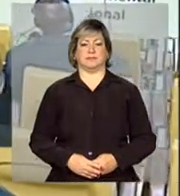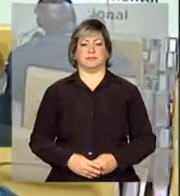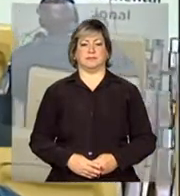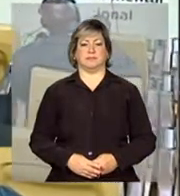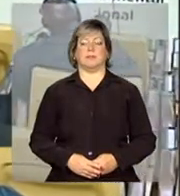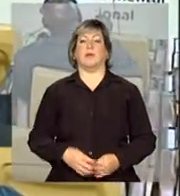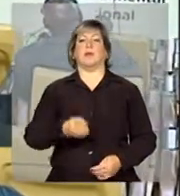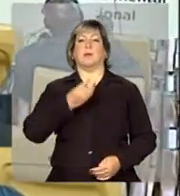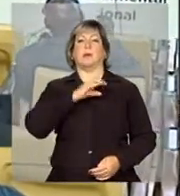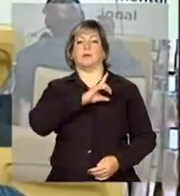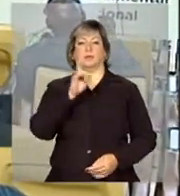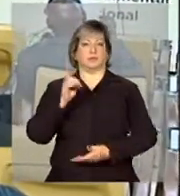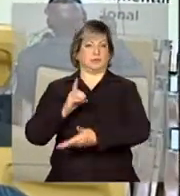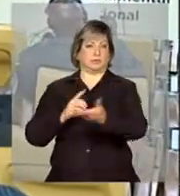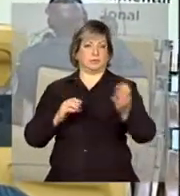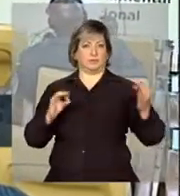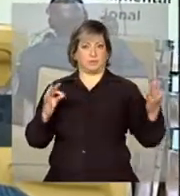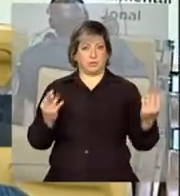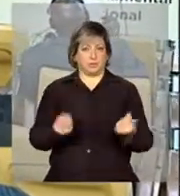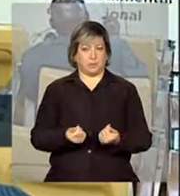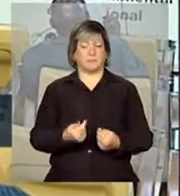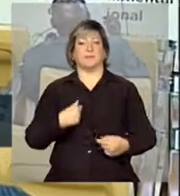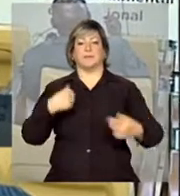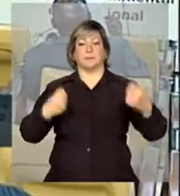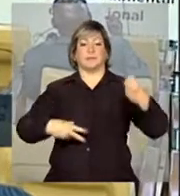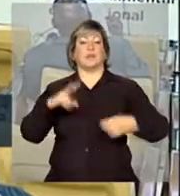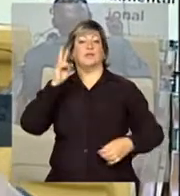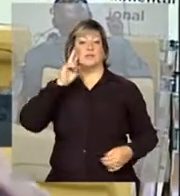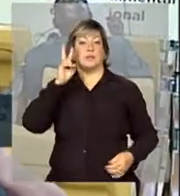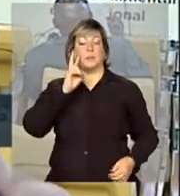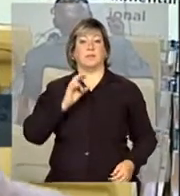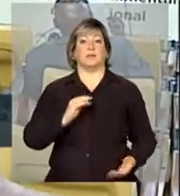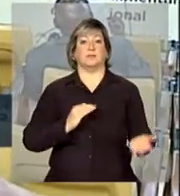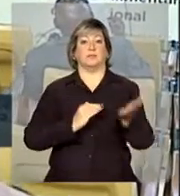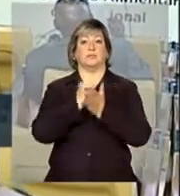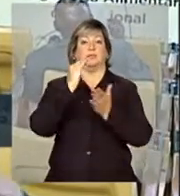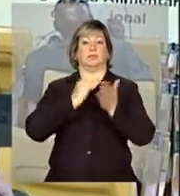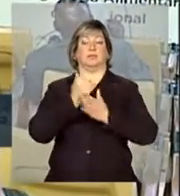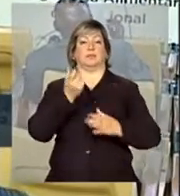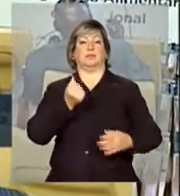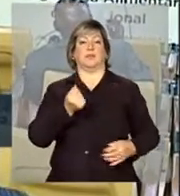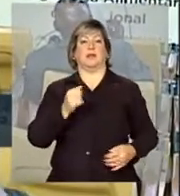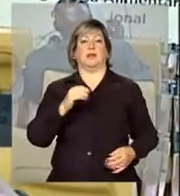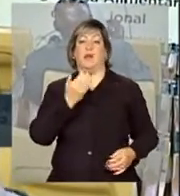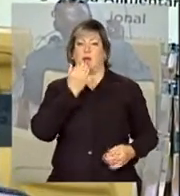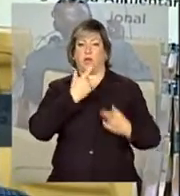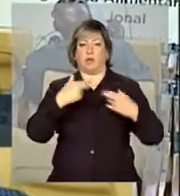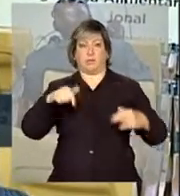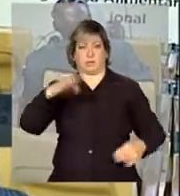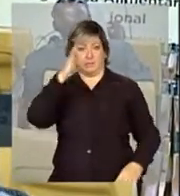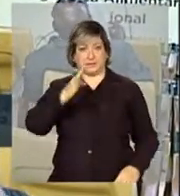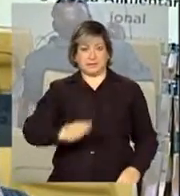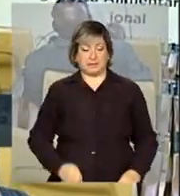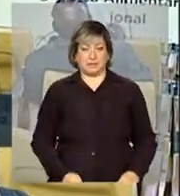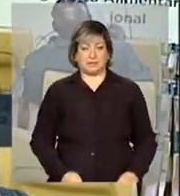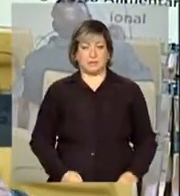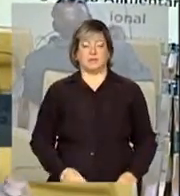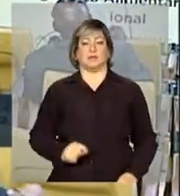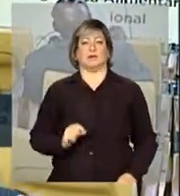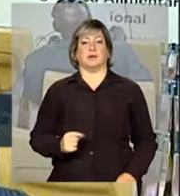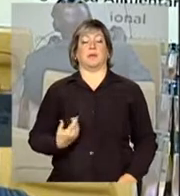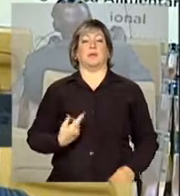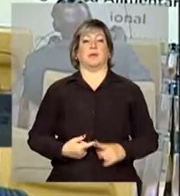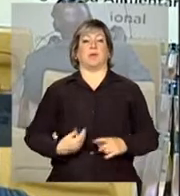Bom dia a todos. Então, minha apresentação vai ser sobre a inflação de alimentos no Brasil. Como todos sabem, nós temos